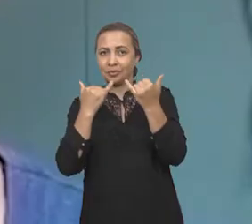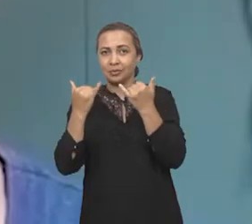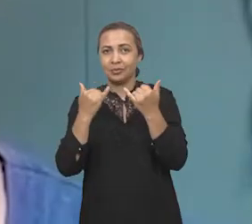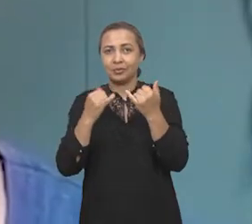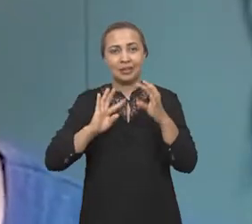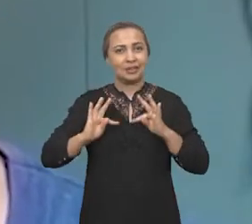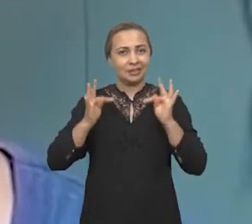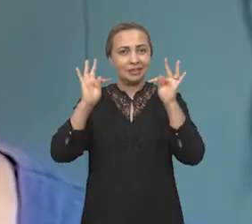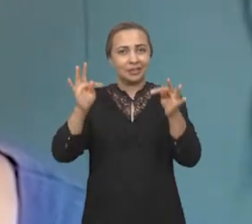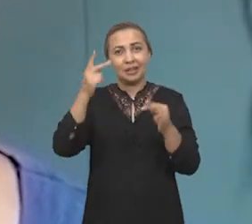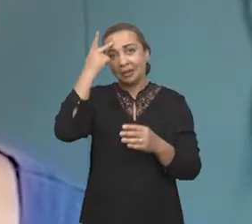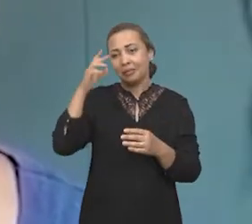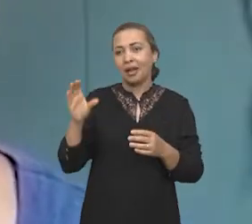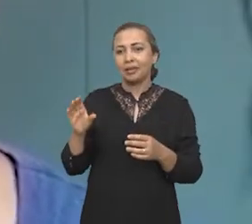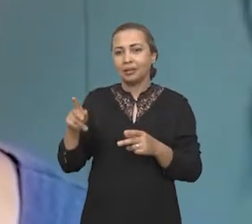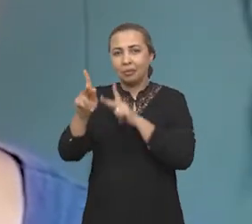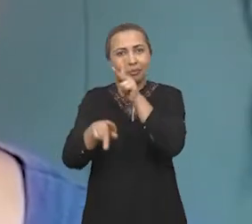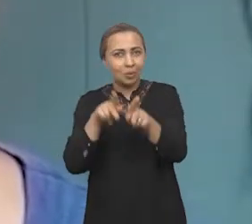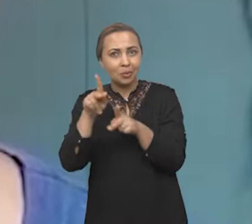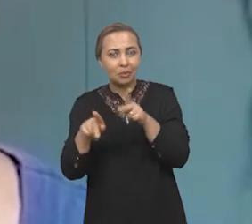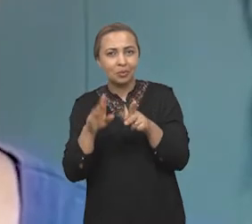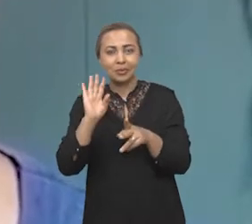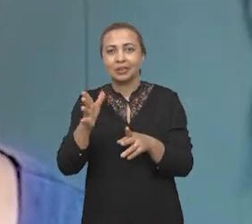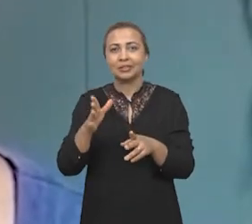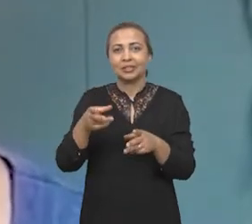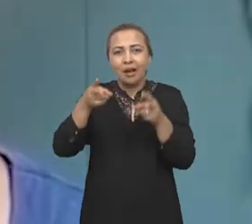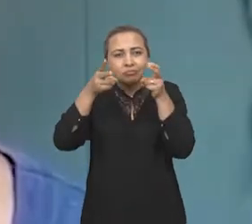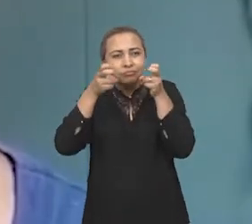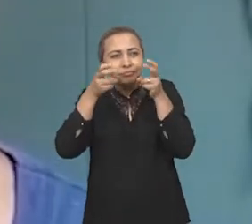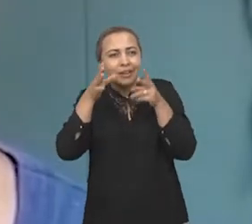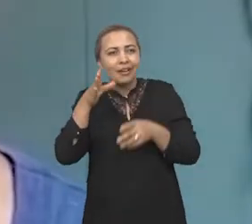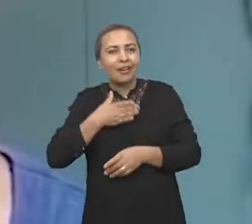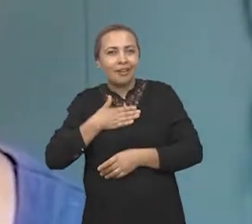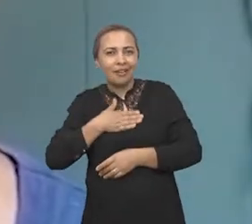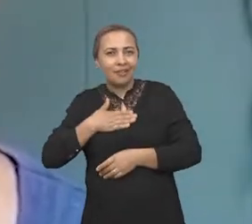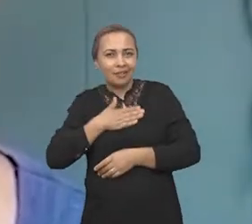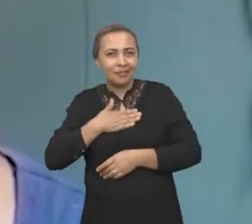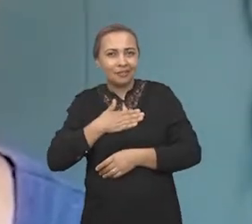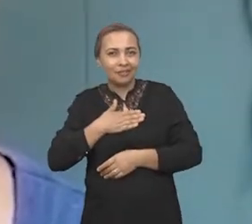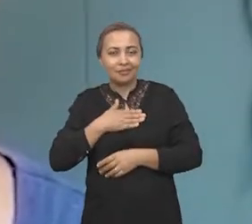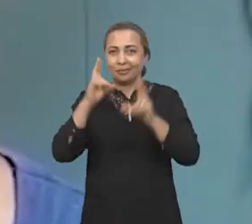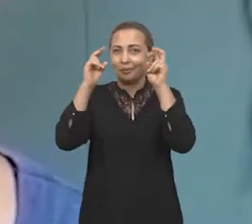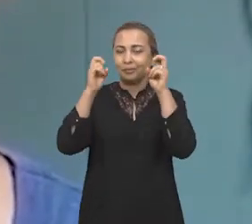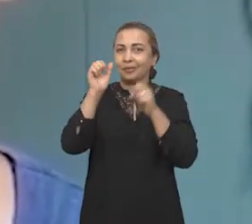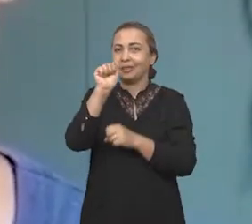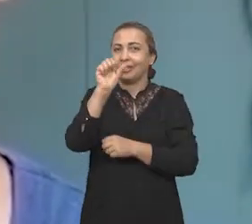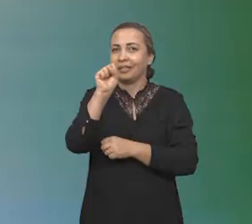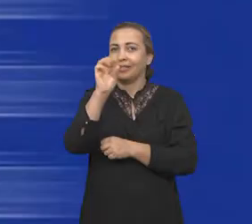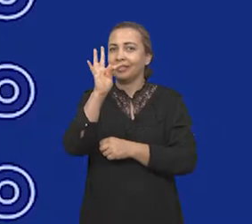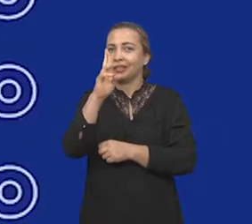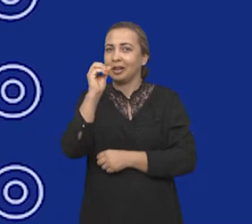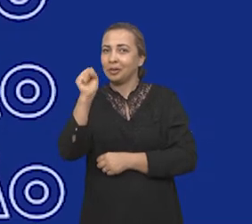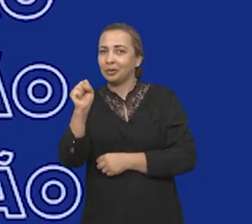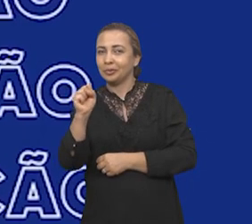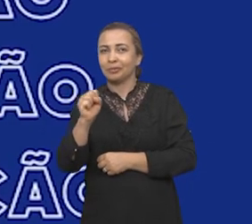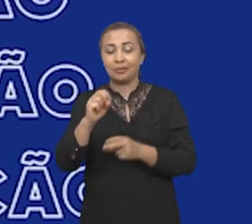informação técnica para aquele público já interessado no assunto de Astronomia. Segundo,